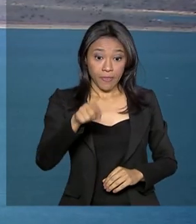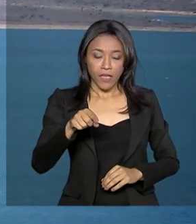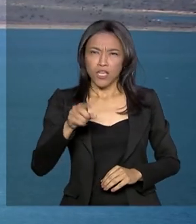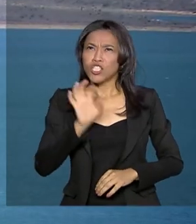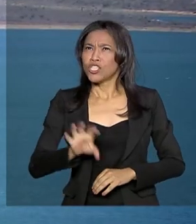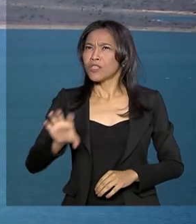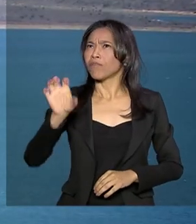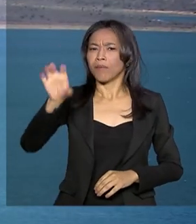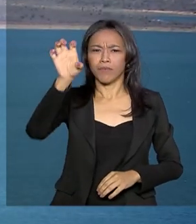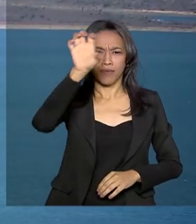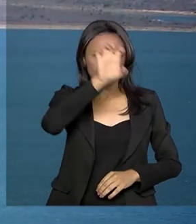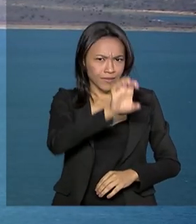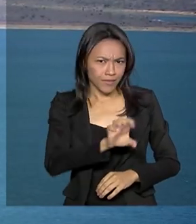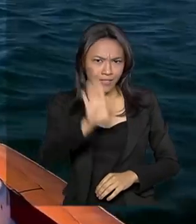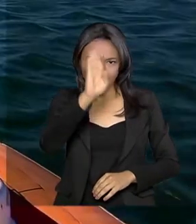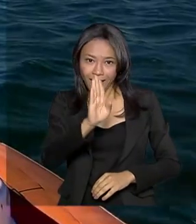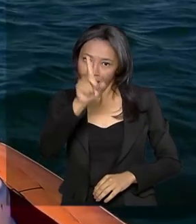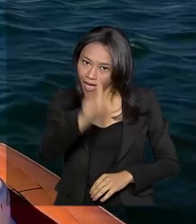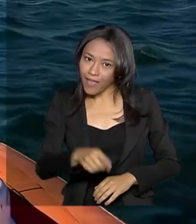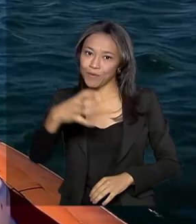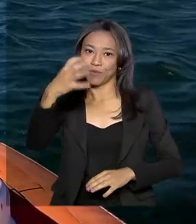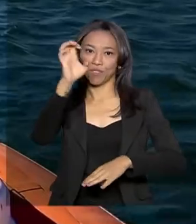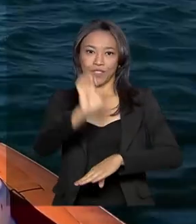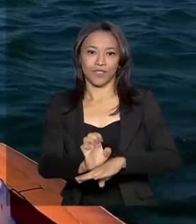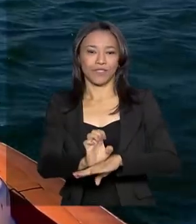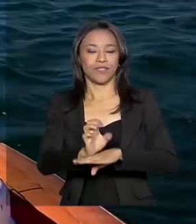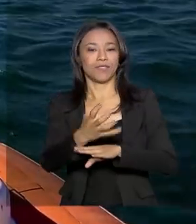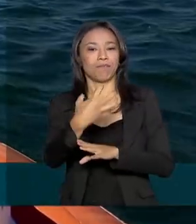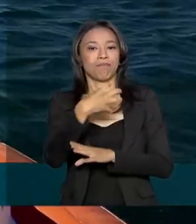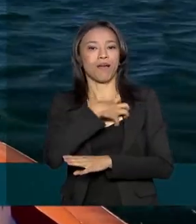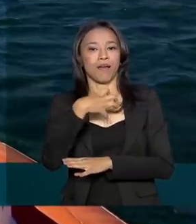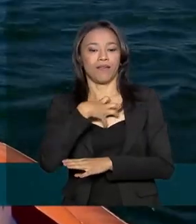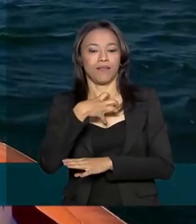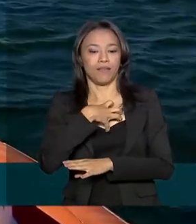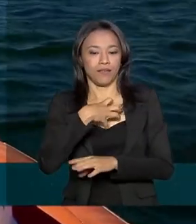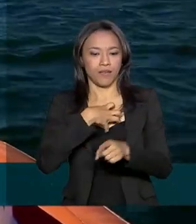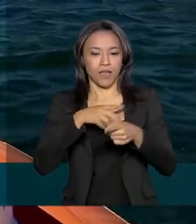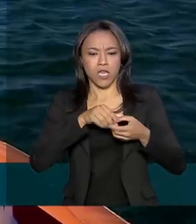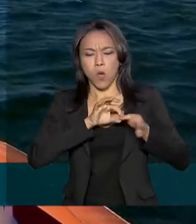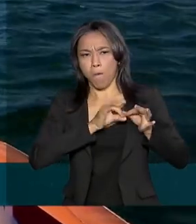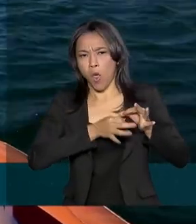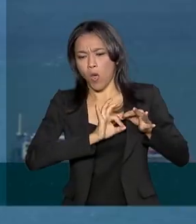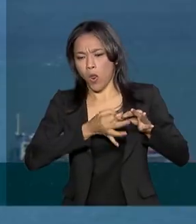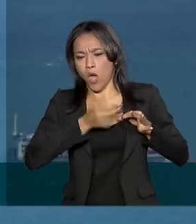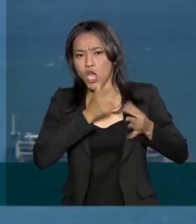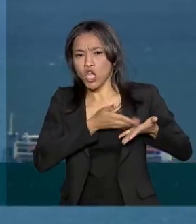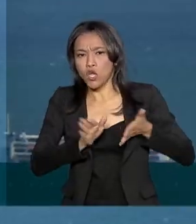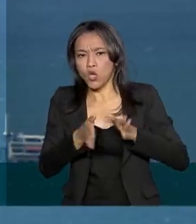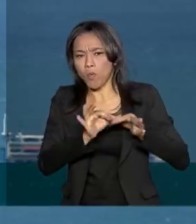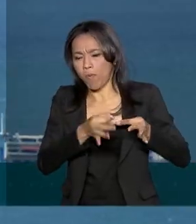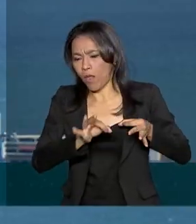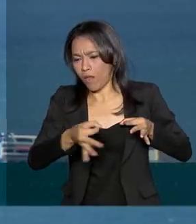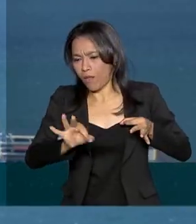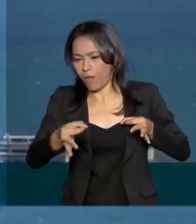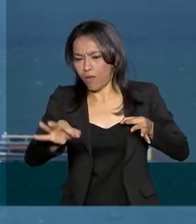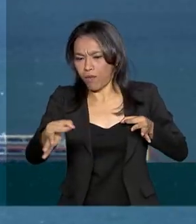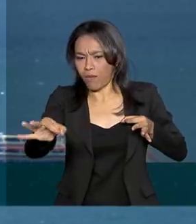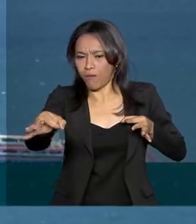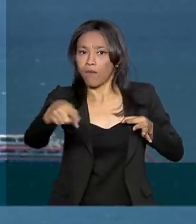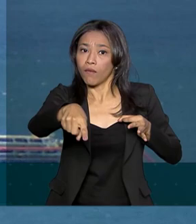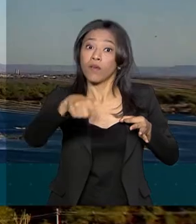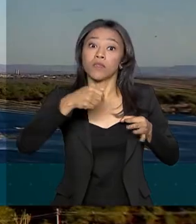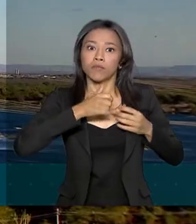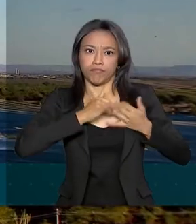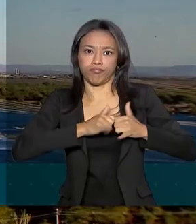estados por onde passa, é na Bahia que o rio São Francisco percorre o maior trecho. As águas do Velho Chico geram